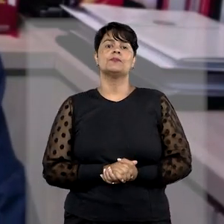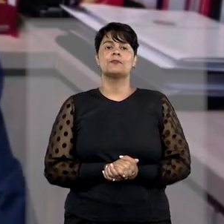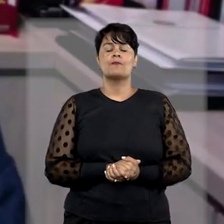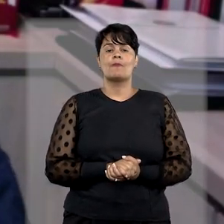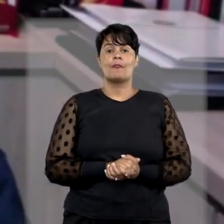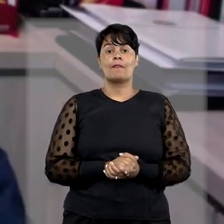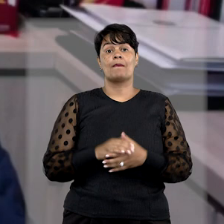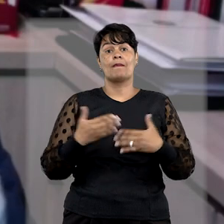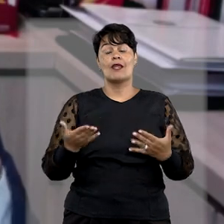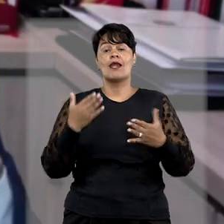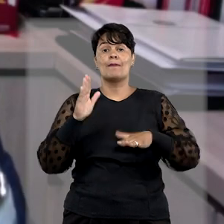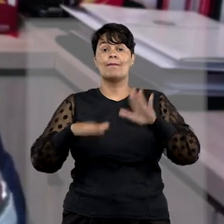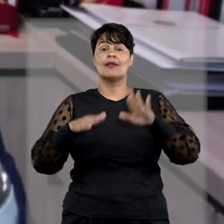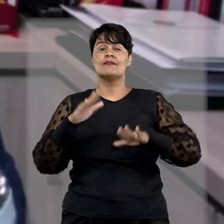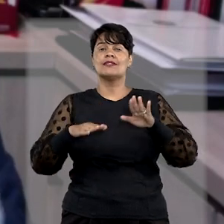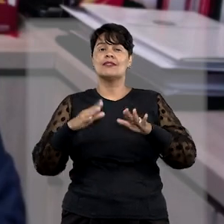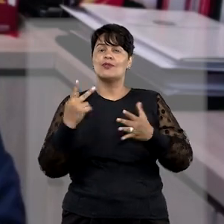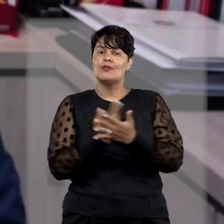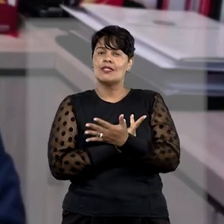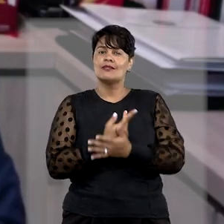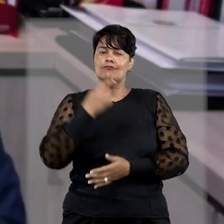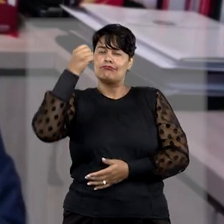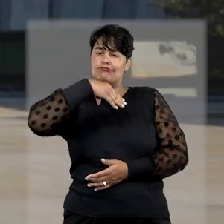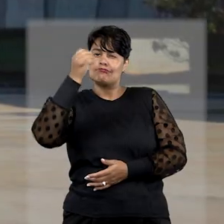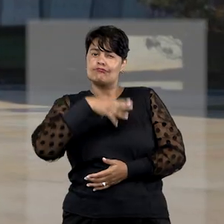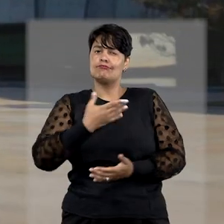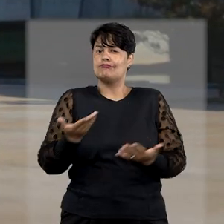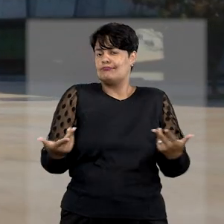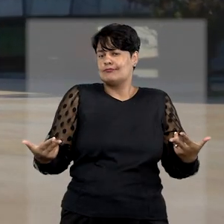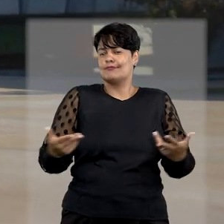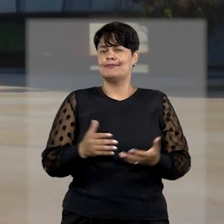locomoção, por uma ilegalidade ou abuso de poder.